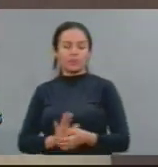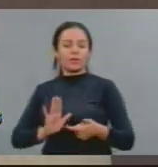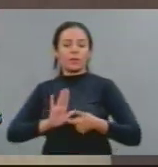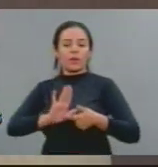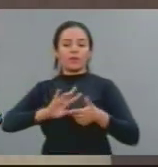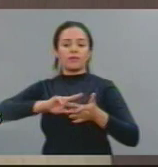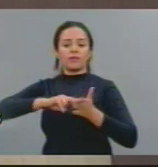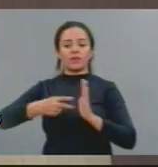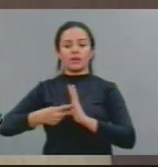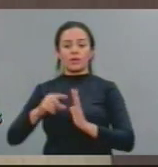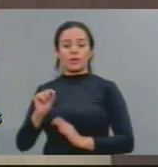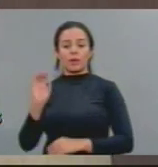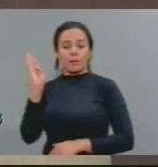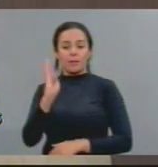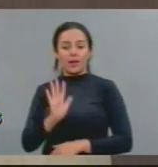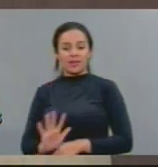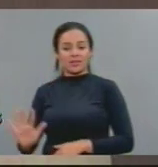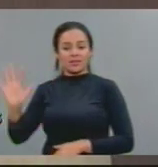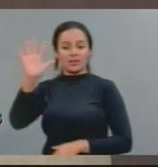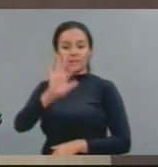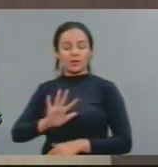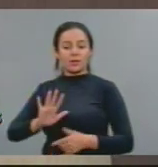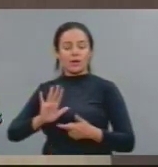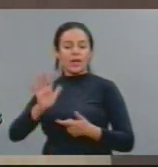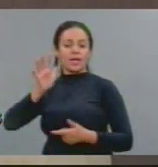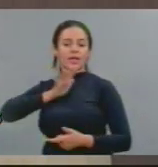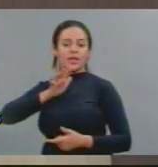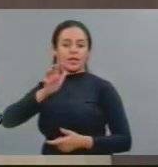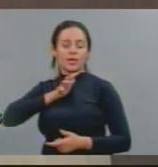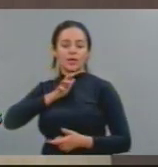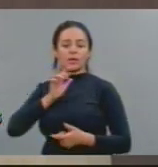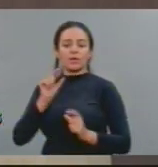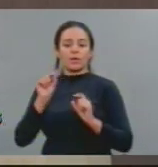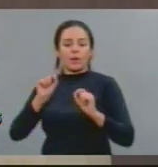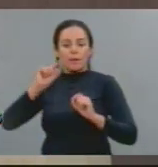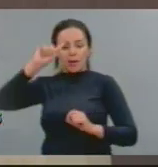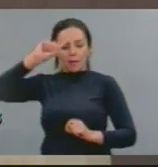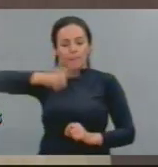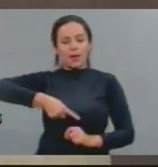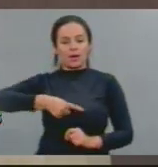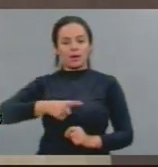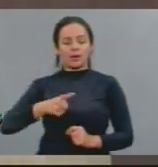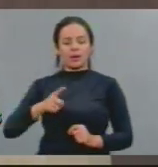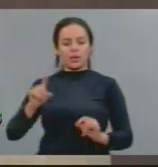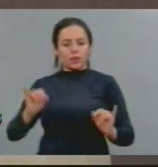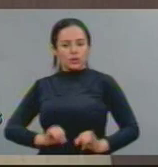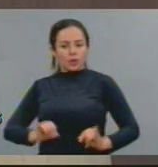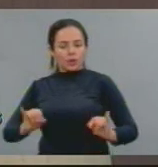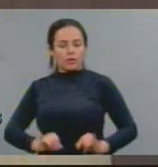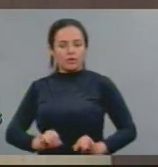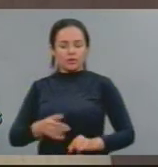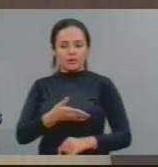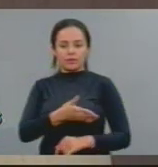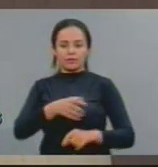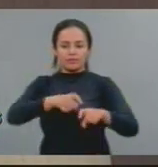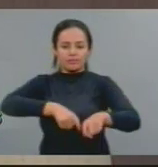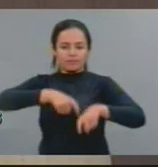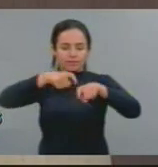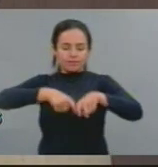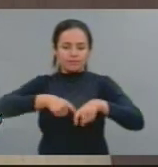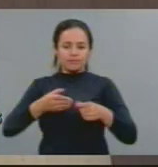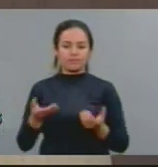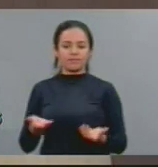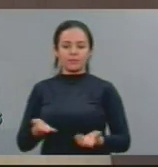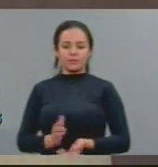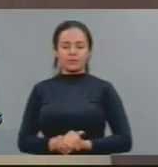a sua elite, ela materializa o encontro do pior do arcaico com o pior do